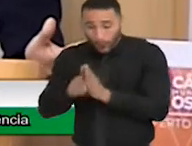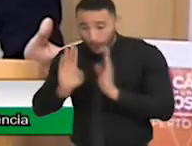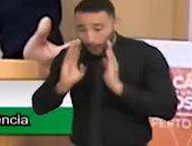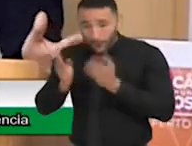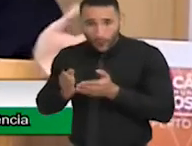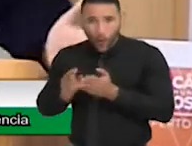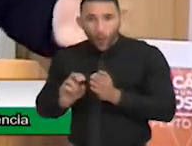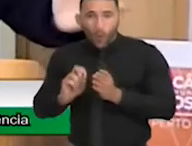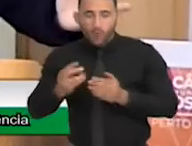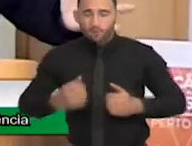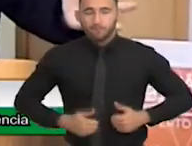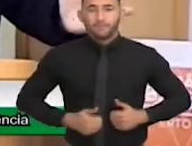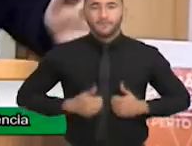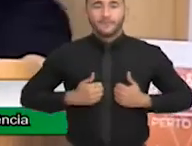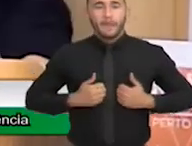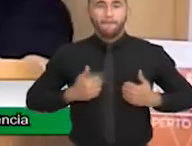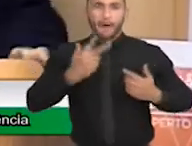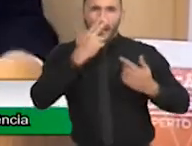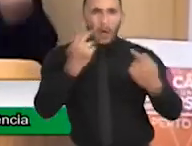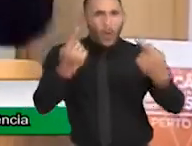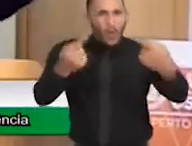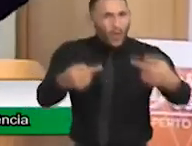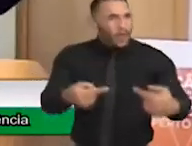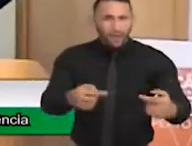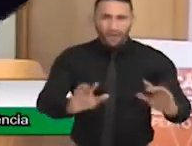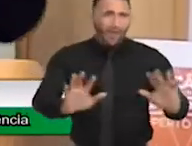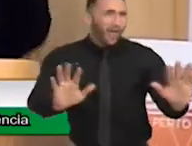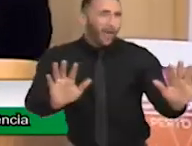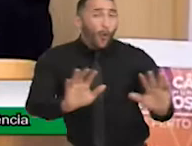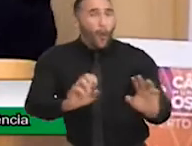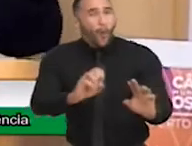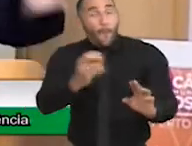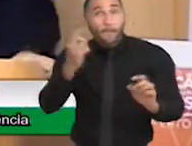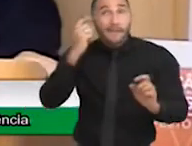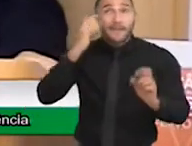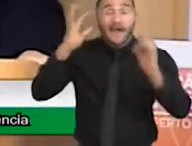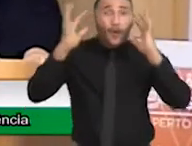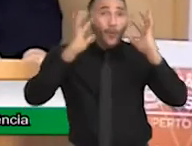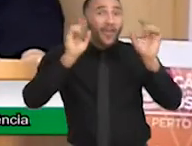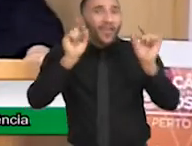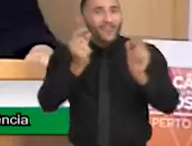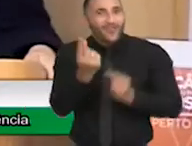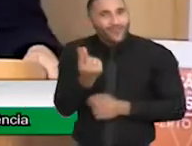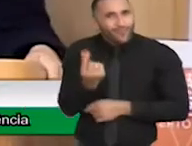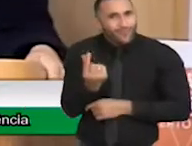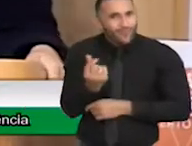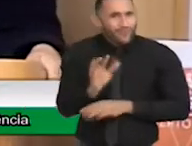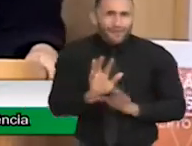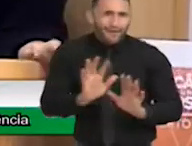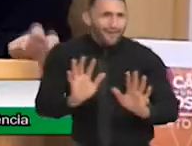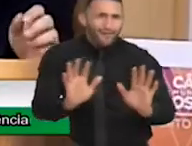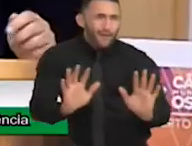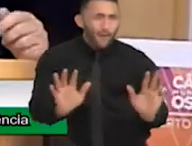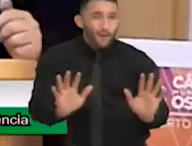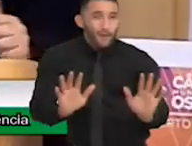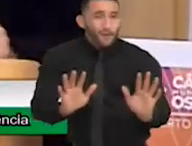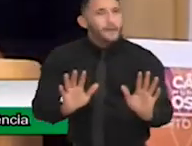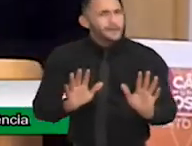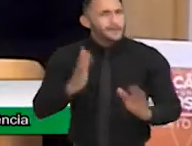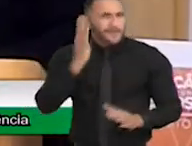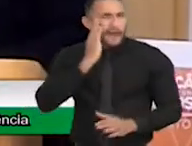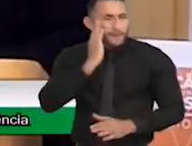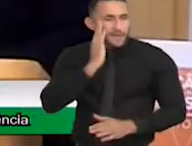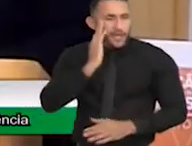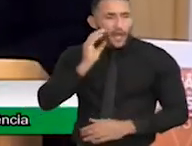por ego, ou por competição, ou por comércio, ou por dinheiro. Porque, gente, terceiro setor dá dinheiro. Vocês